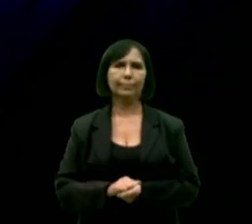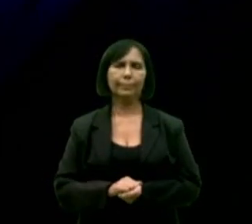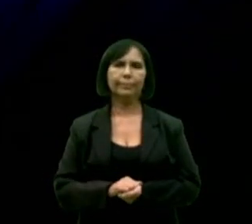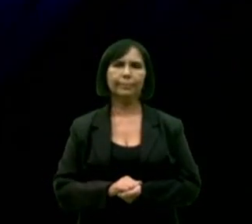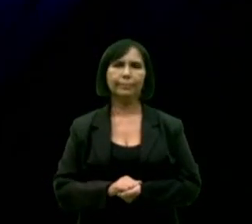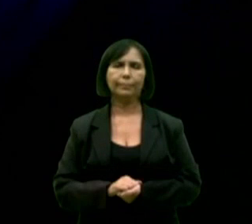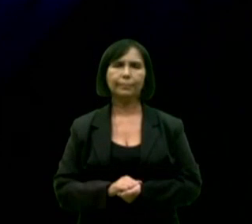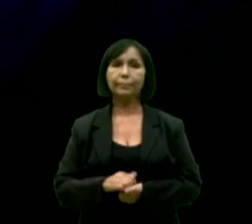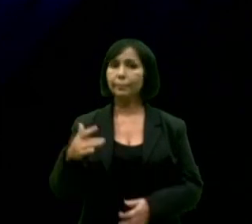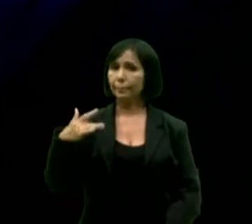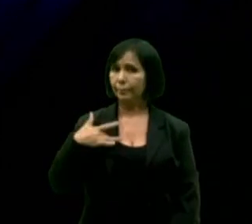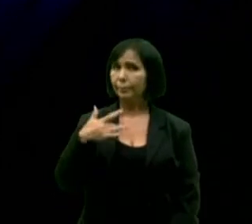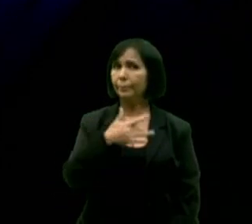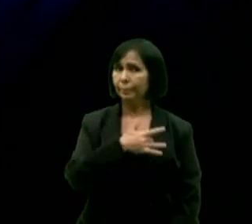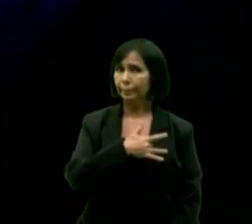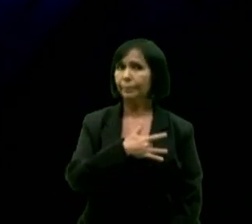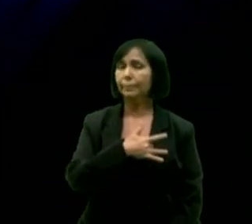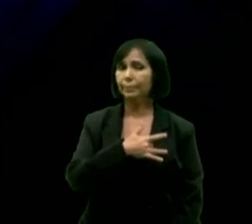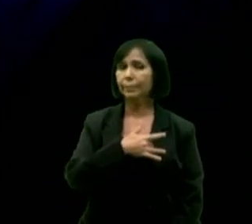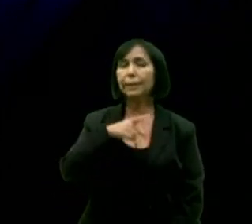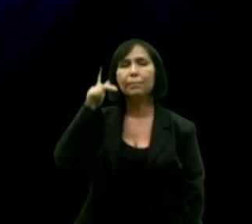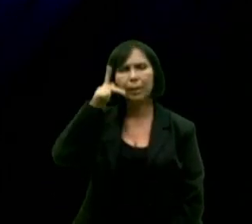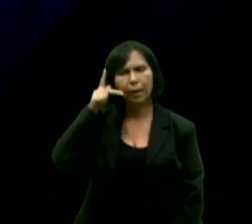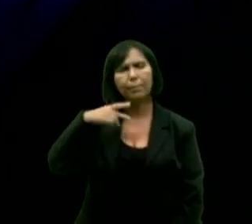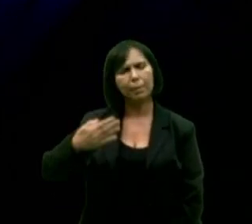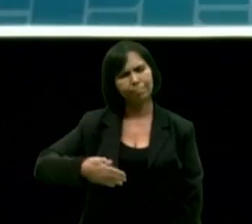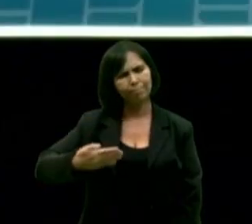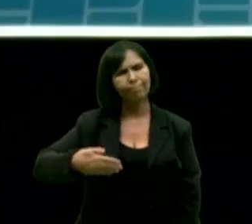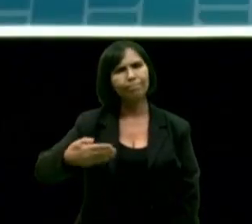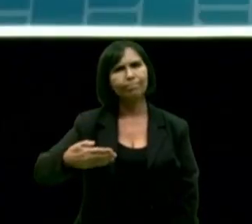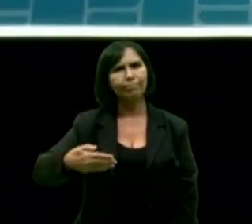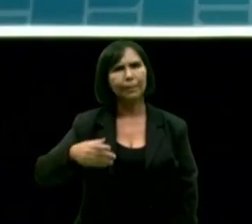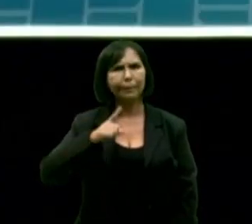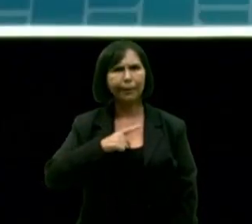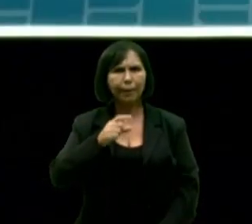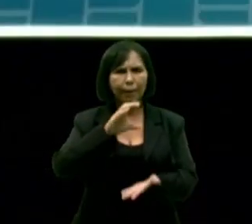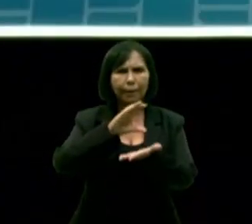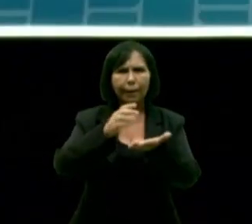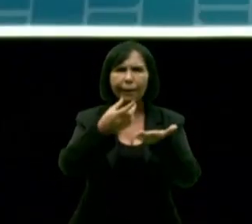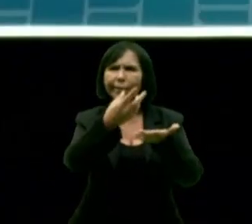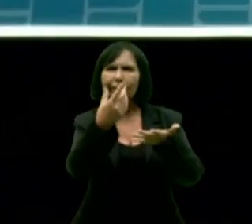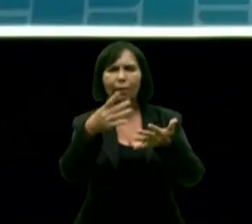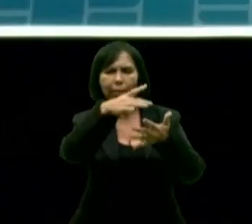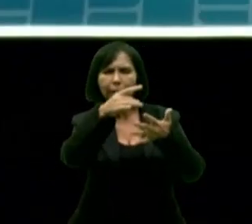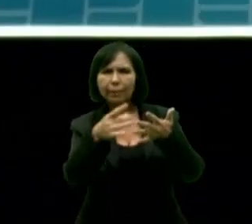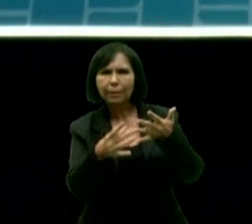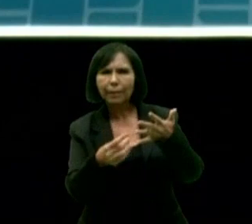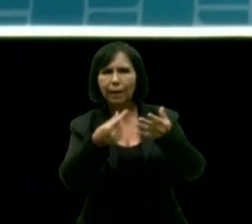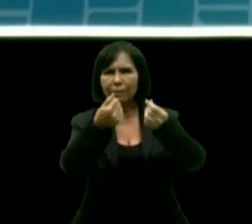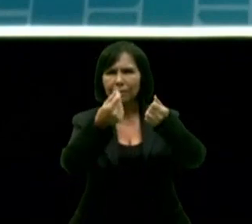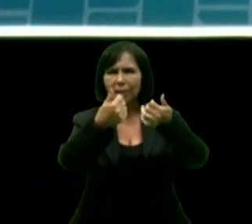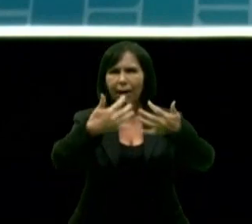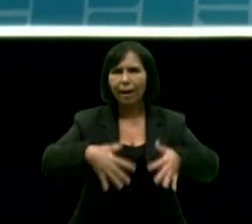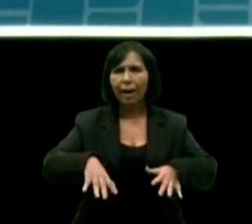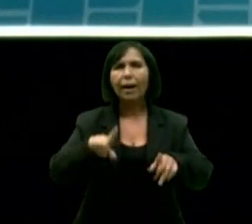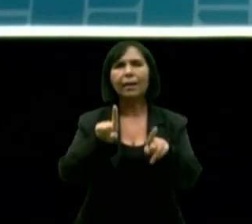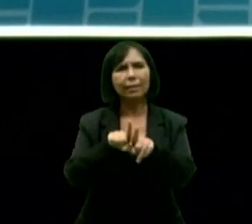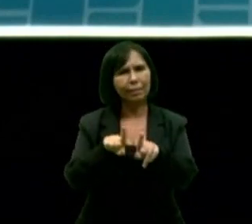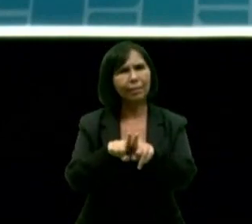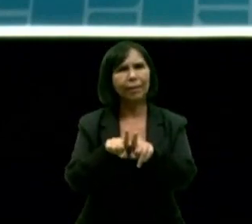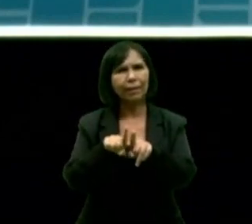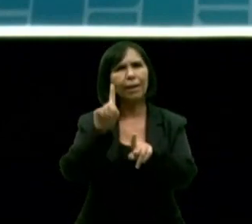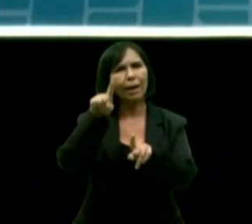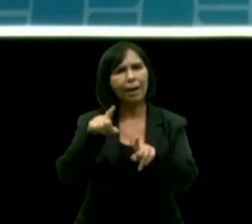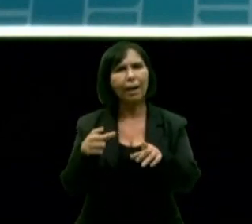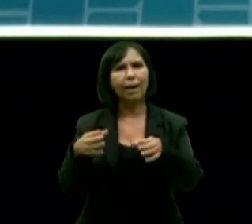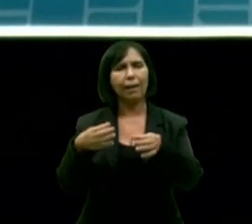A saúde da Paraíba avançou e avançou muito. Essas contas que ele cita, porque o Tribunal de Contas não quis considerar os valores que